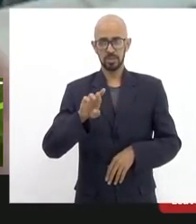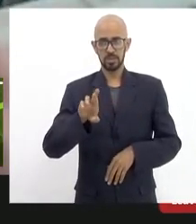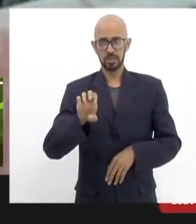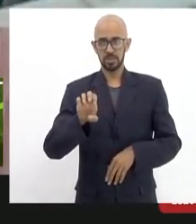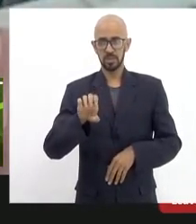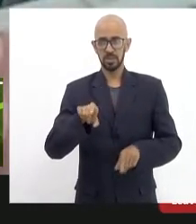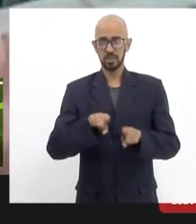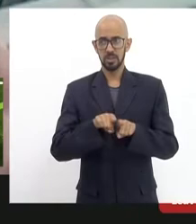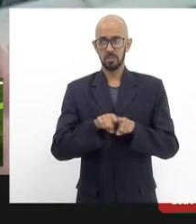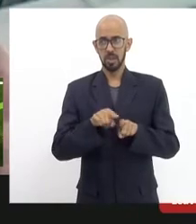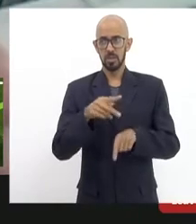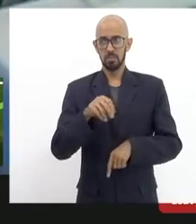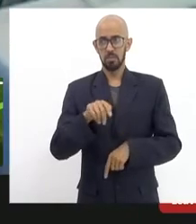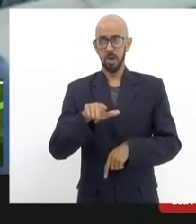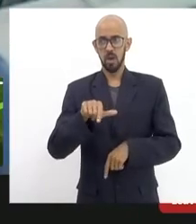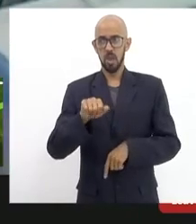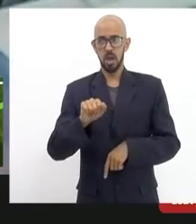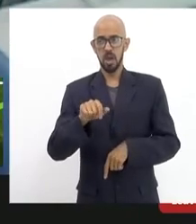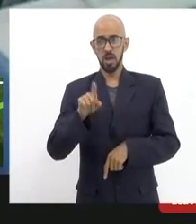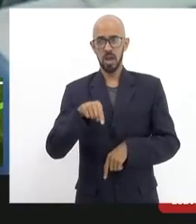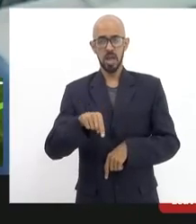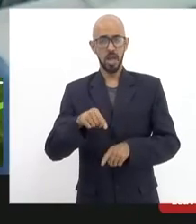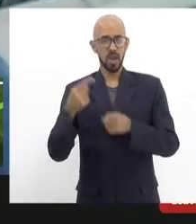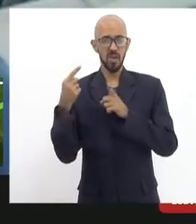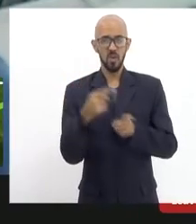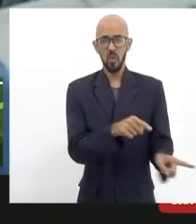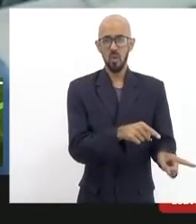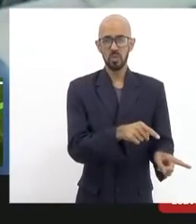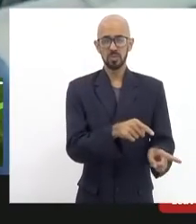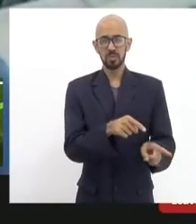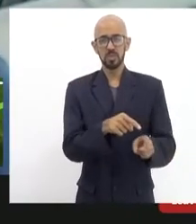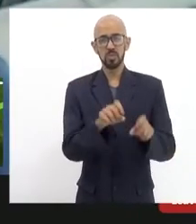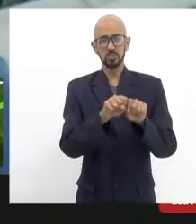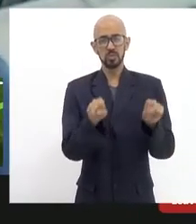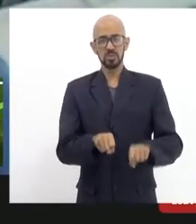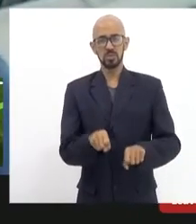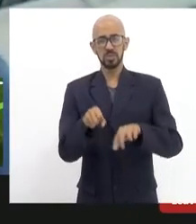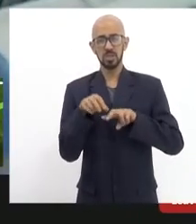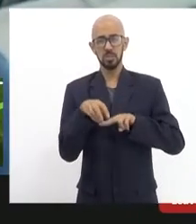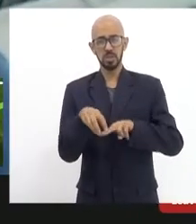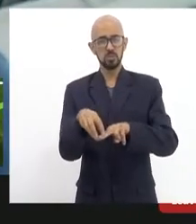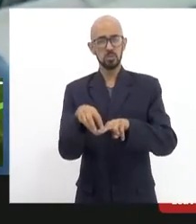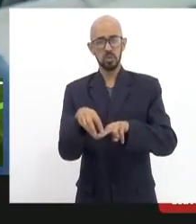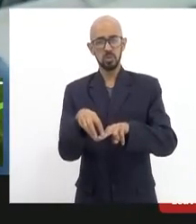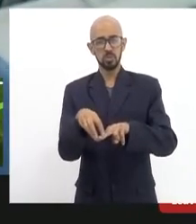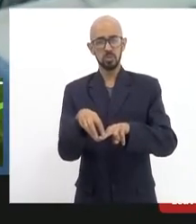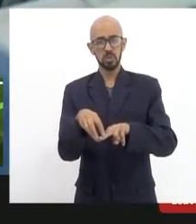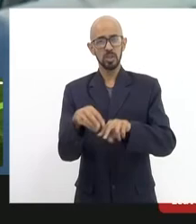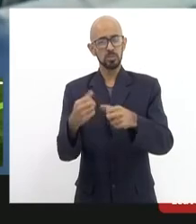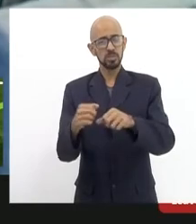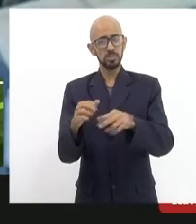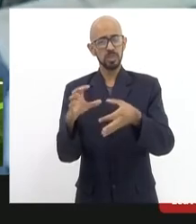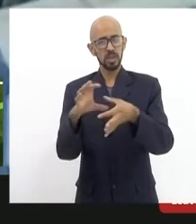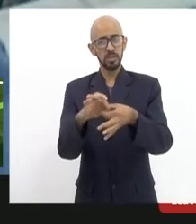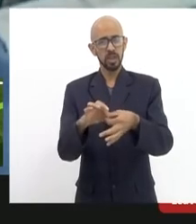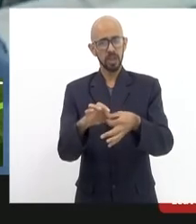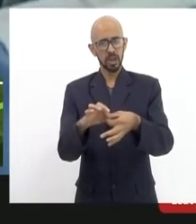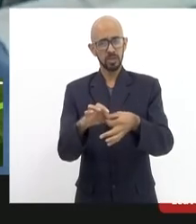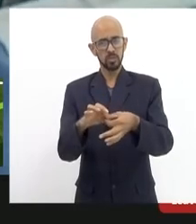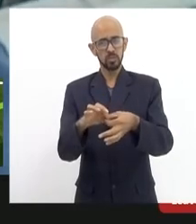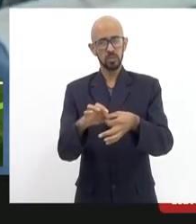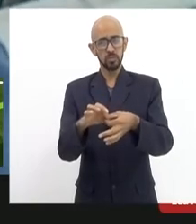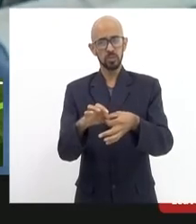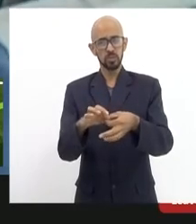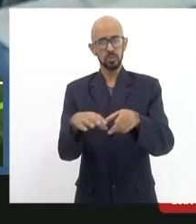é um atentado contra o sistema de bonde sistema o nome já diz ele tem que funcionar integrado inclusive para fora